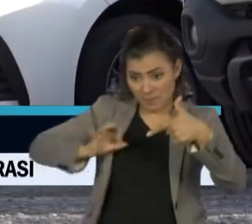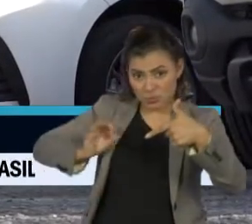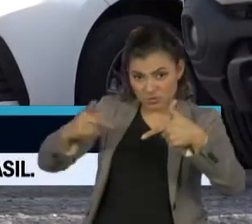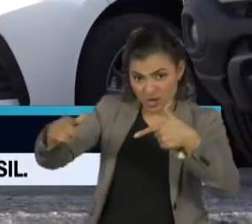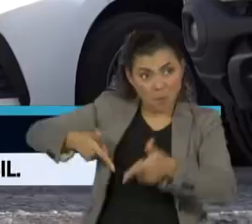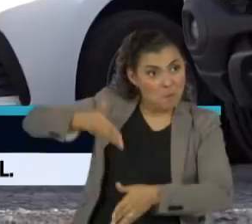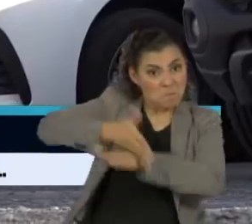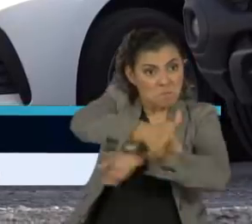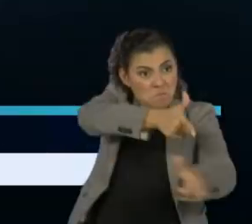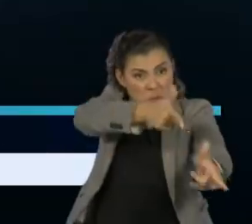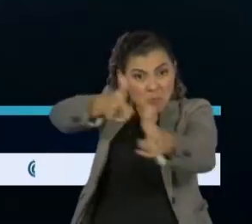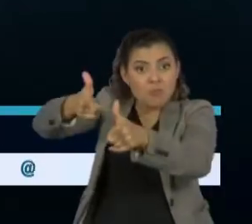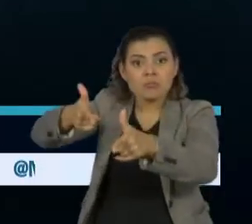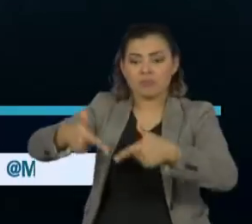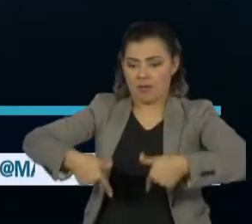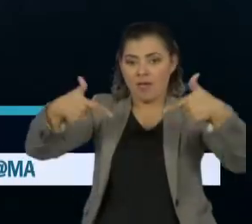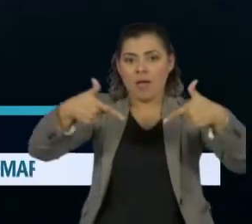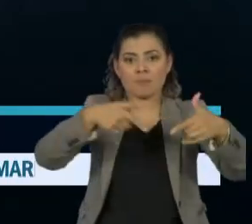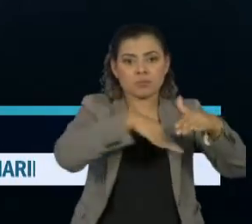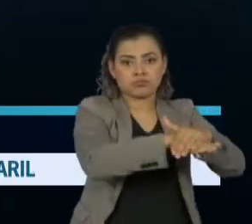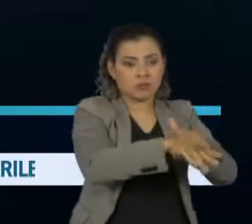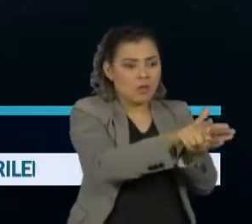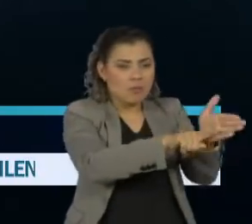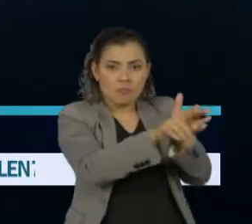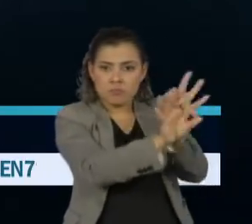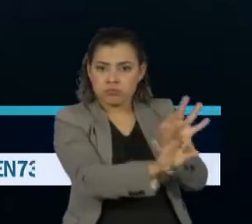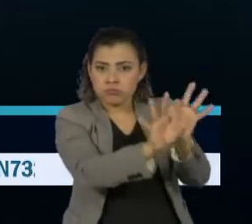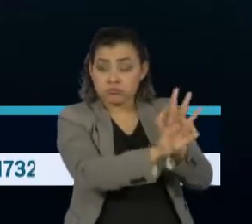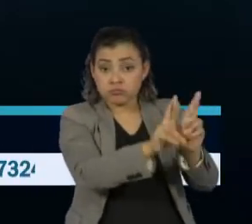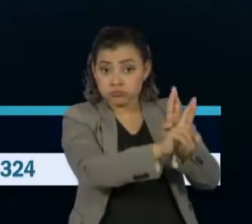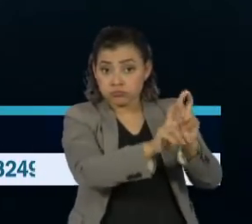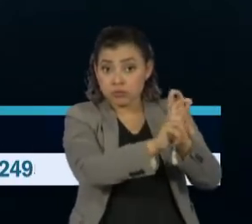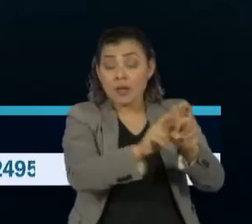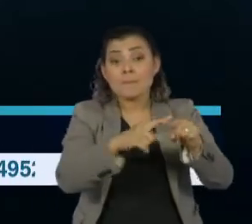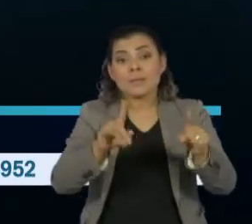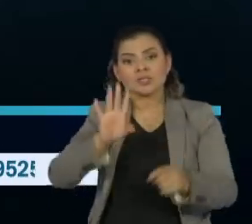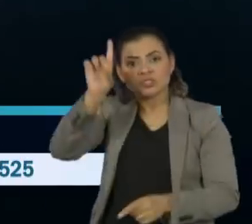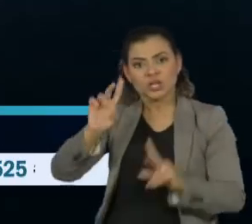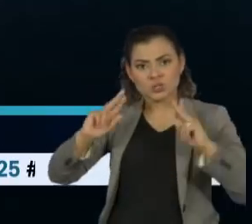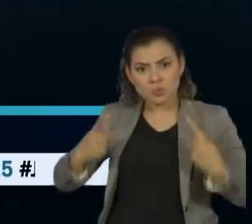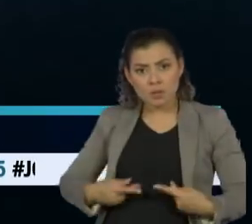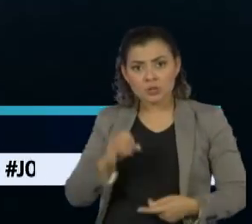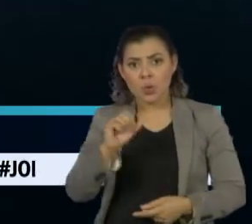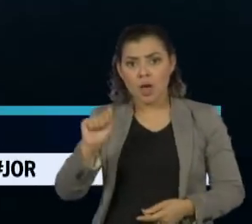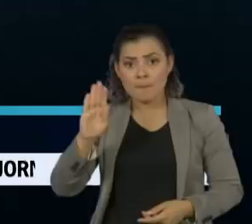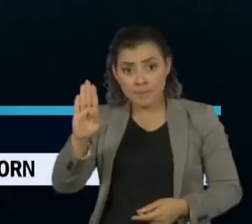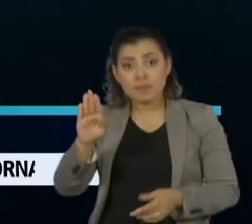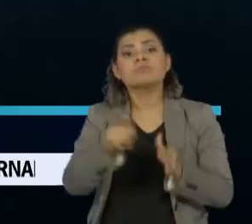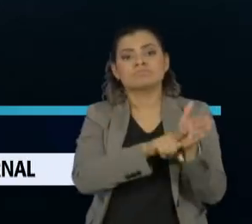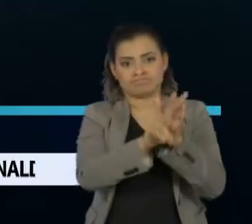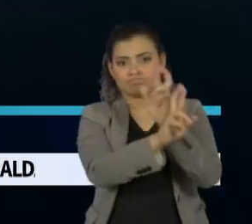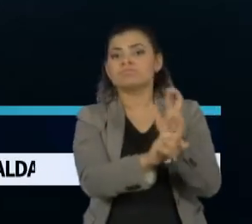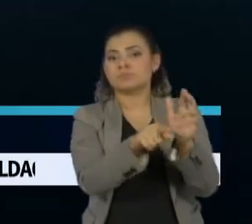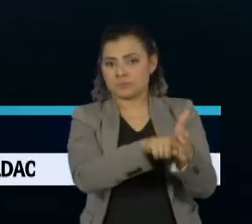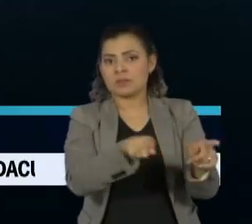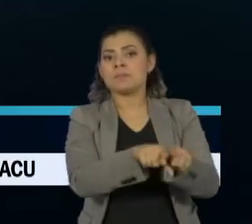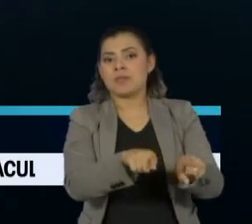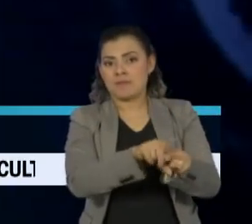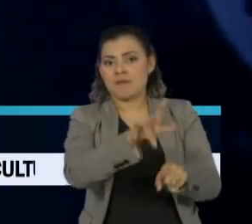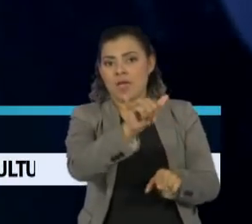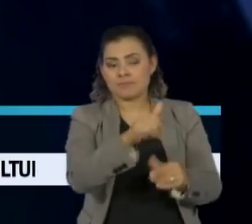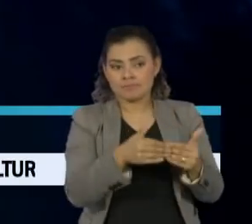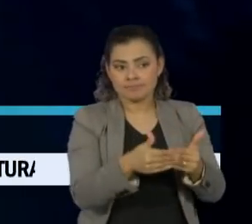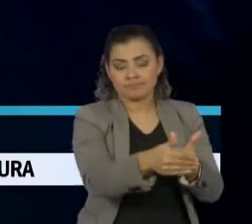participaram da ação foram apreendidas. A Comissão de Direitos Humanos da OAB acompanha a investigação.